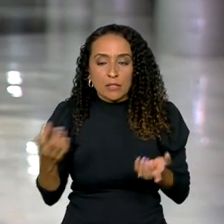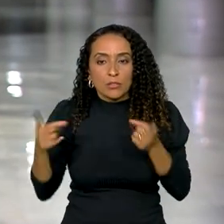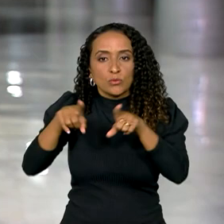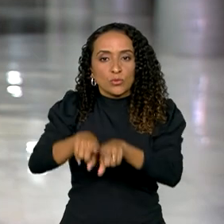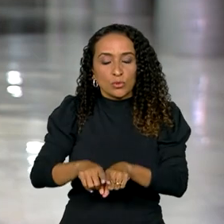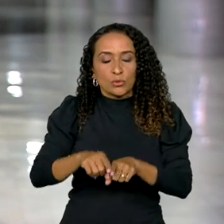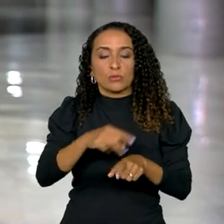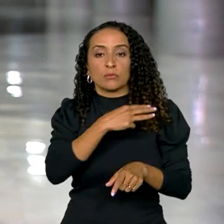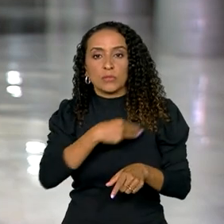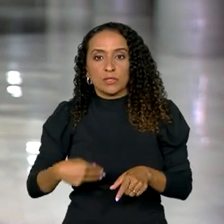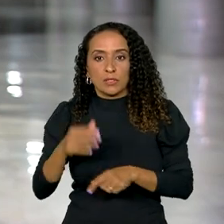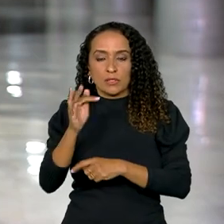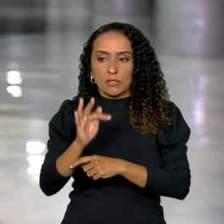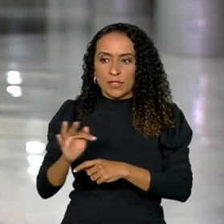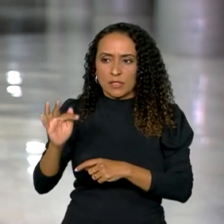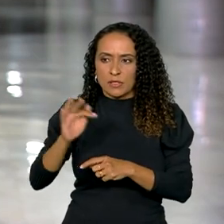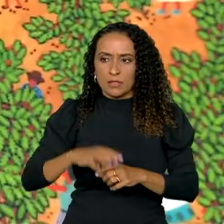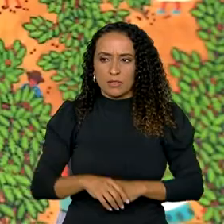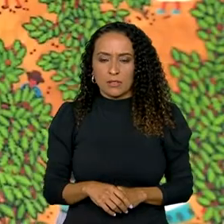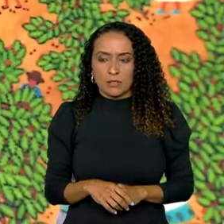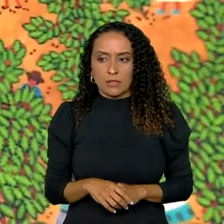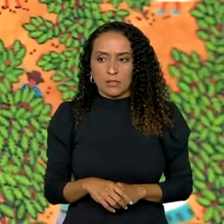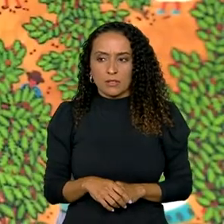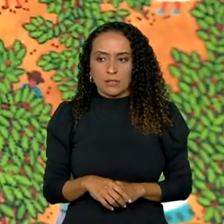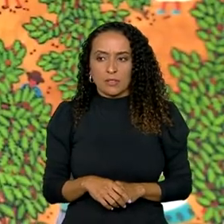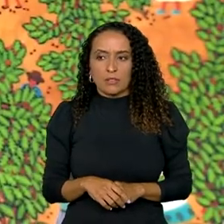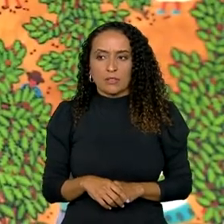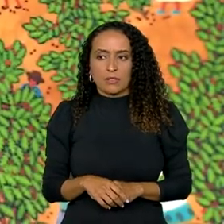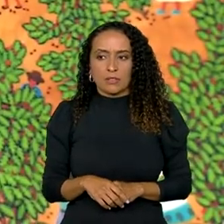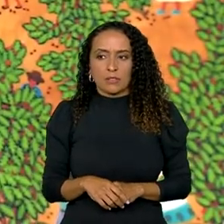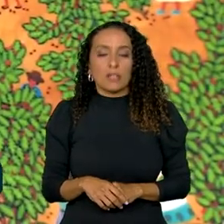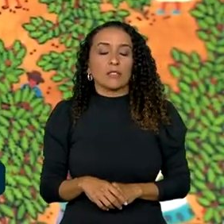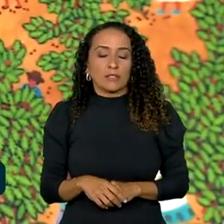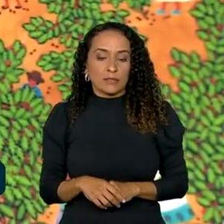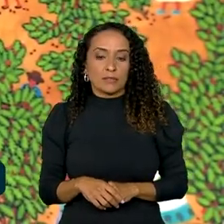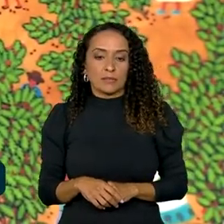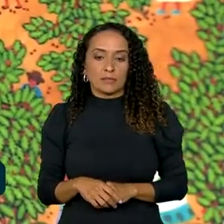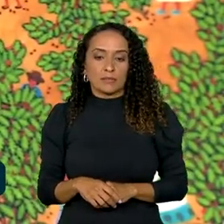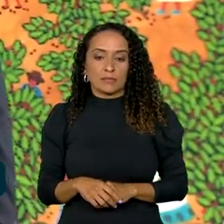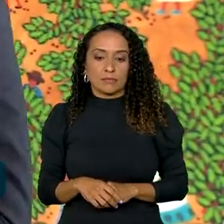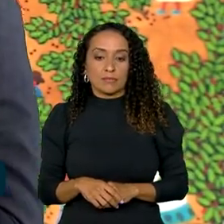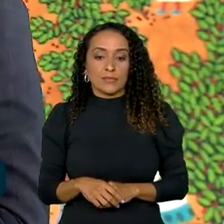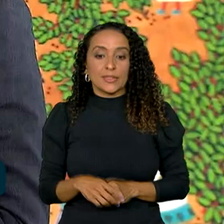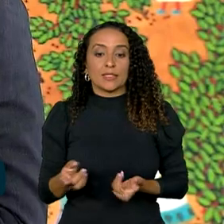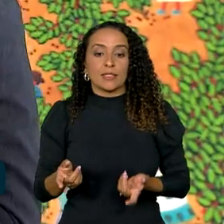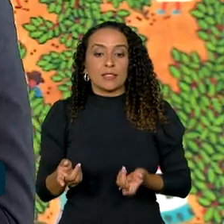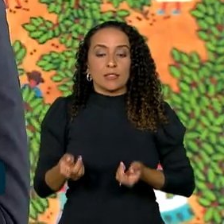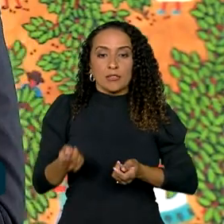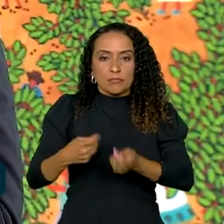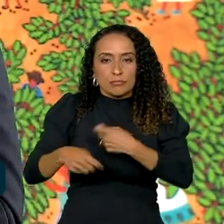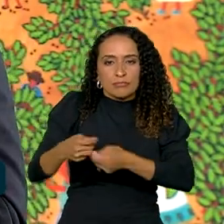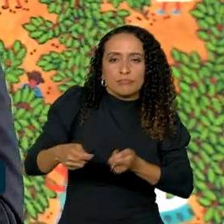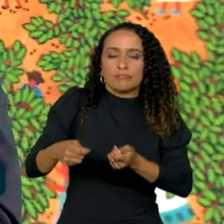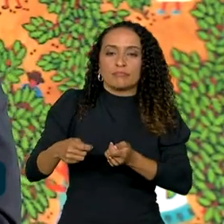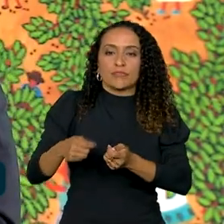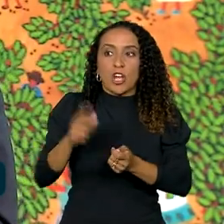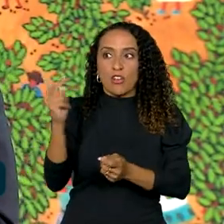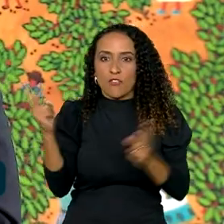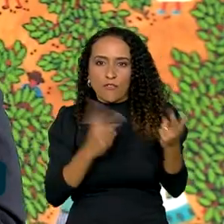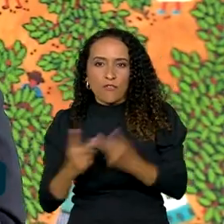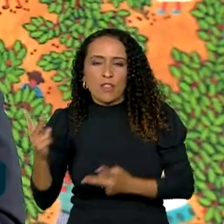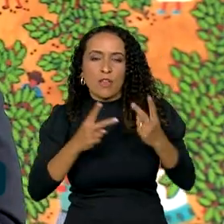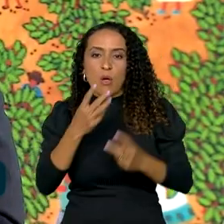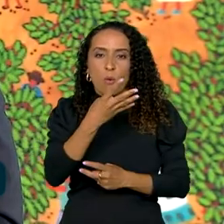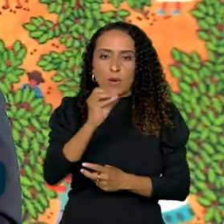Ministério da Fazenda. Acompanhe. Hoje, nós estamos com a safra brasileira de verão praticamente